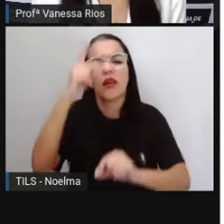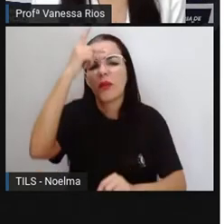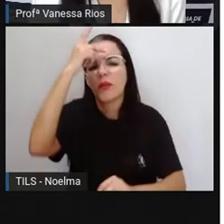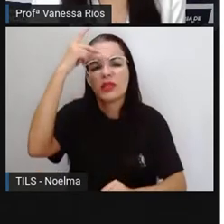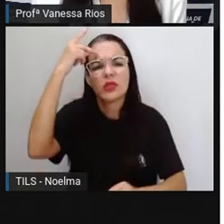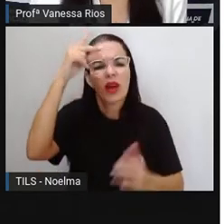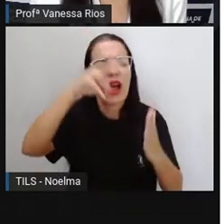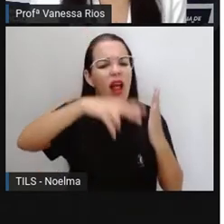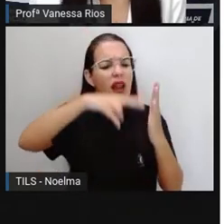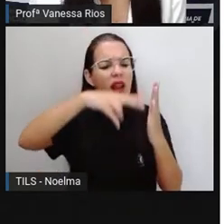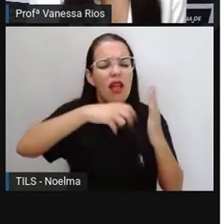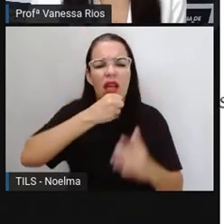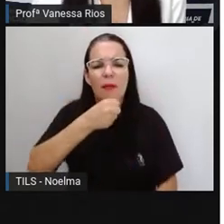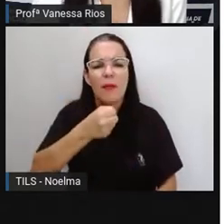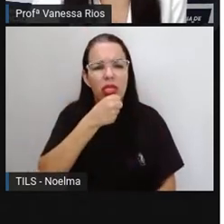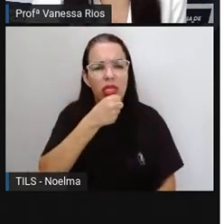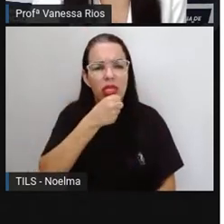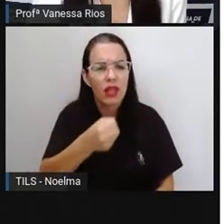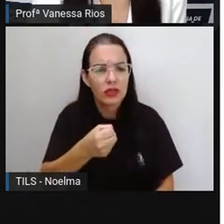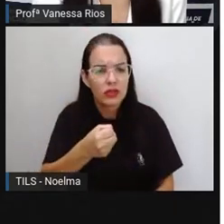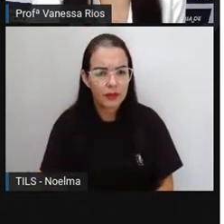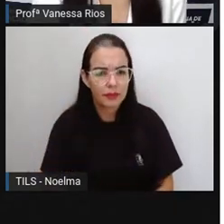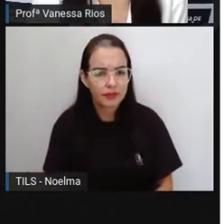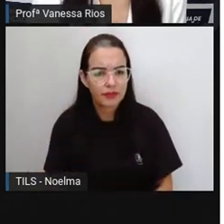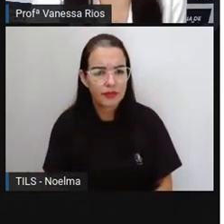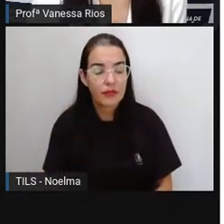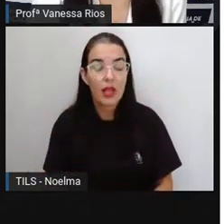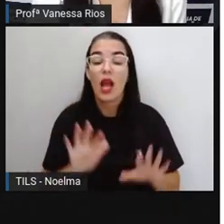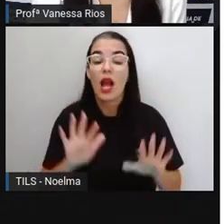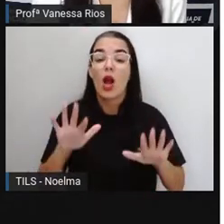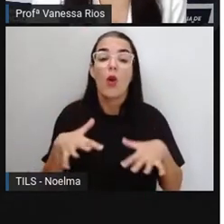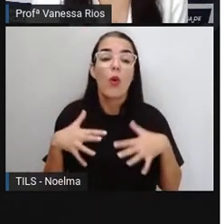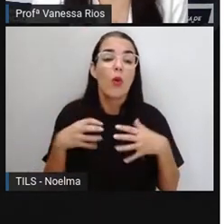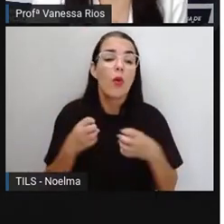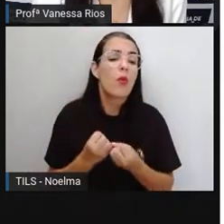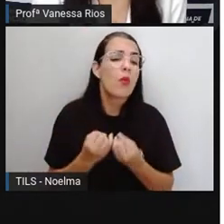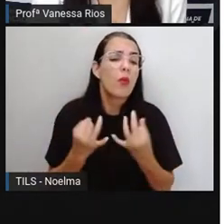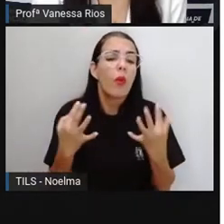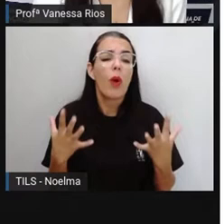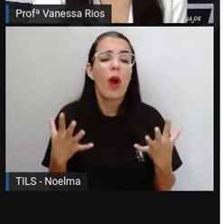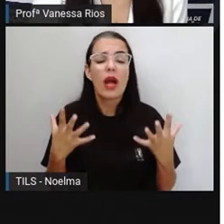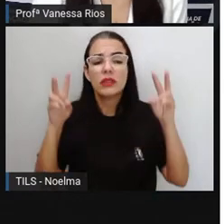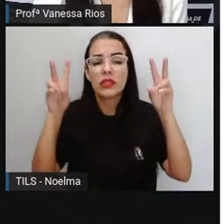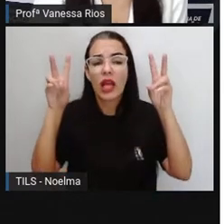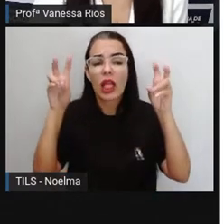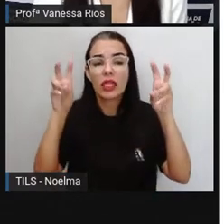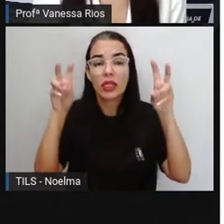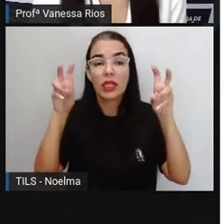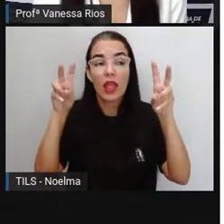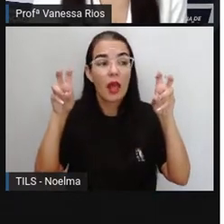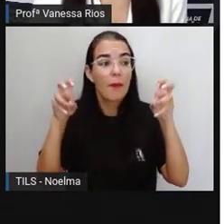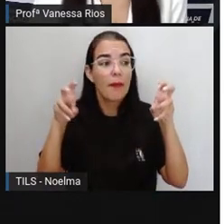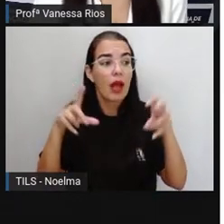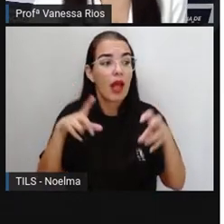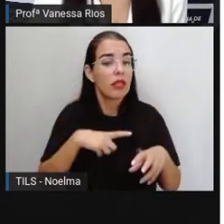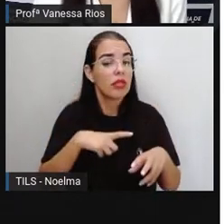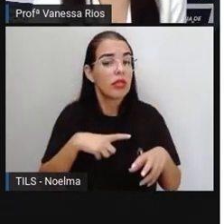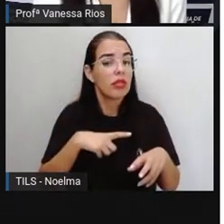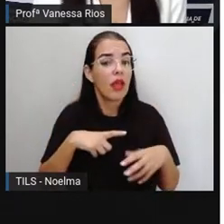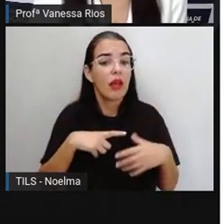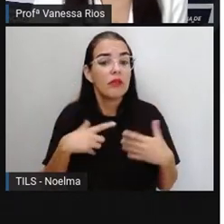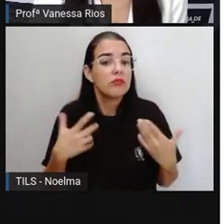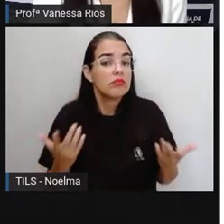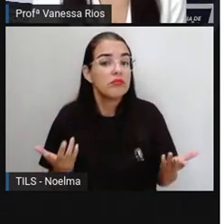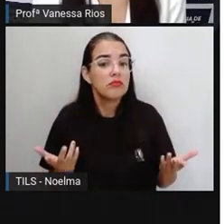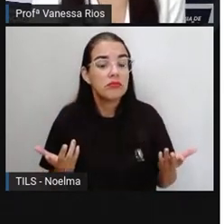produzidas? E quais são os temas abordados, né? Quais temas aí as reportagens podem